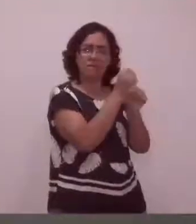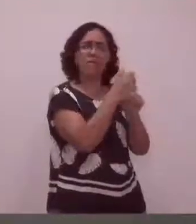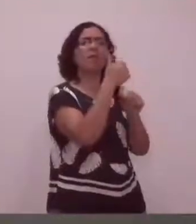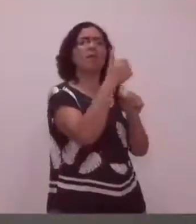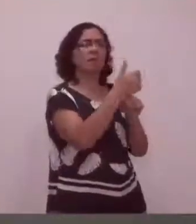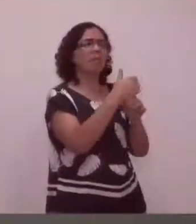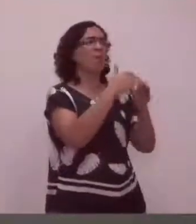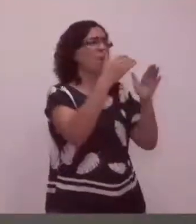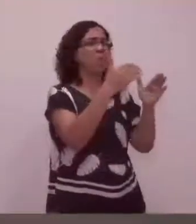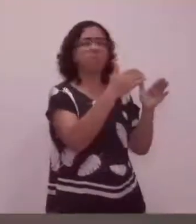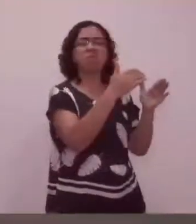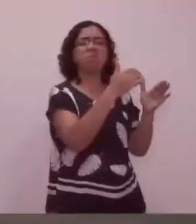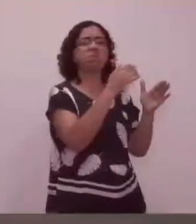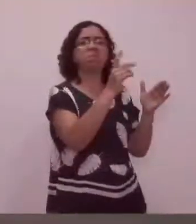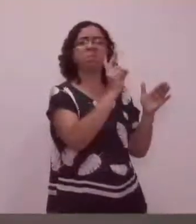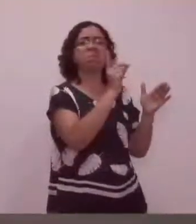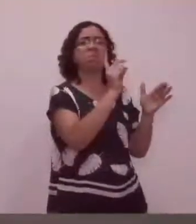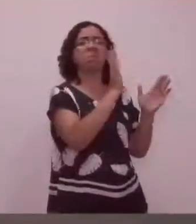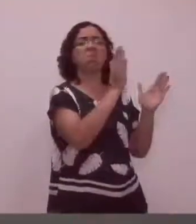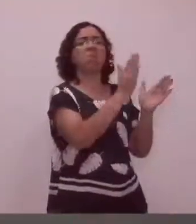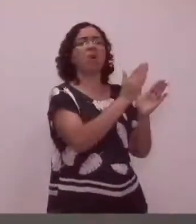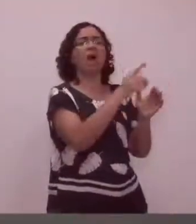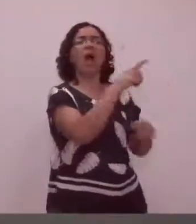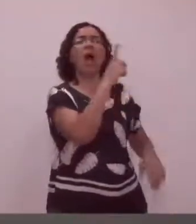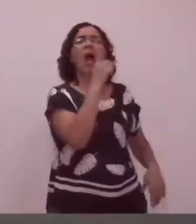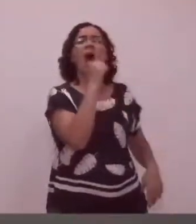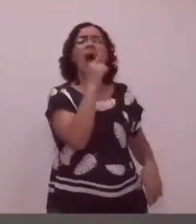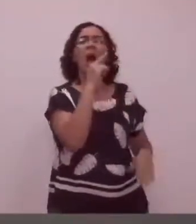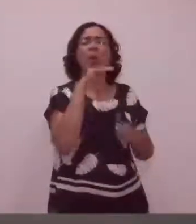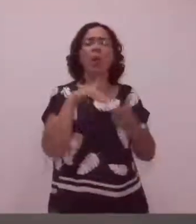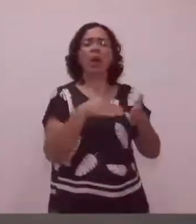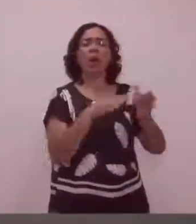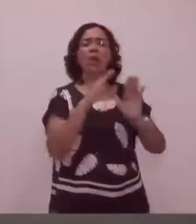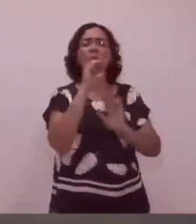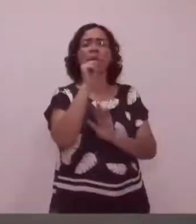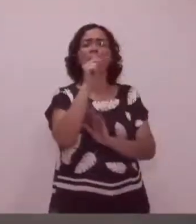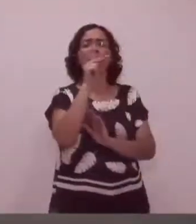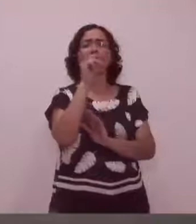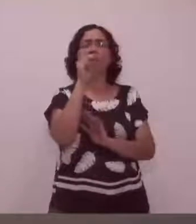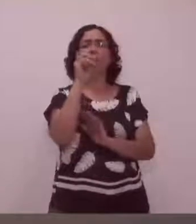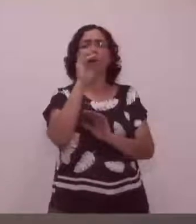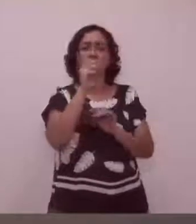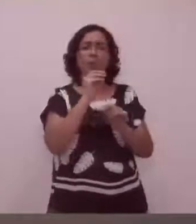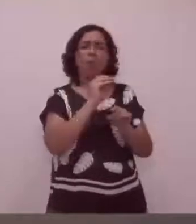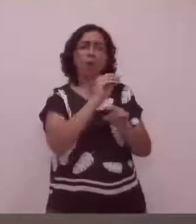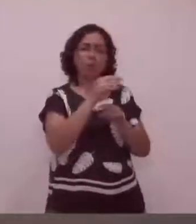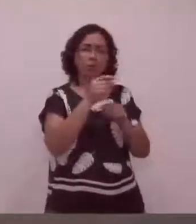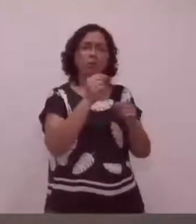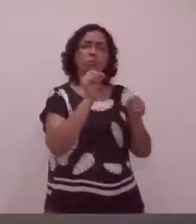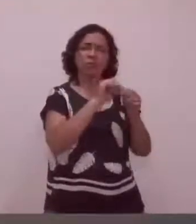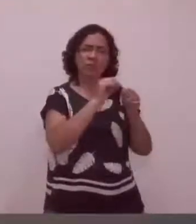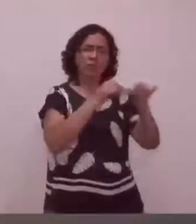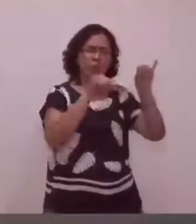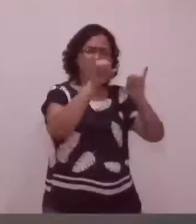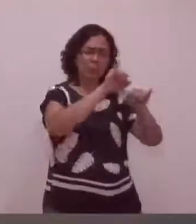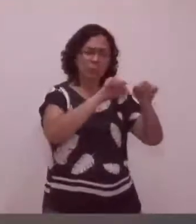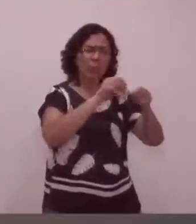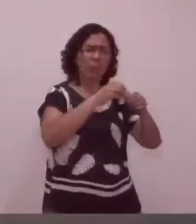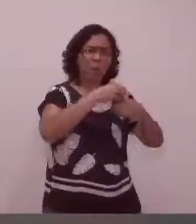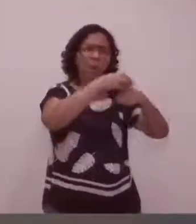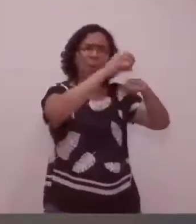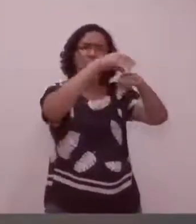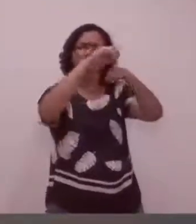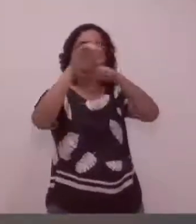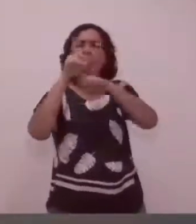Também não. A água que tem no Rio Capivari, que poderia ser tratada na ETA II, poderia distribuir